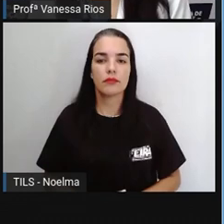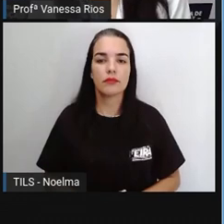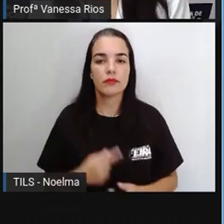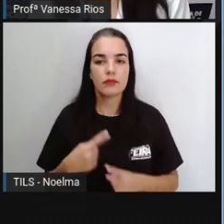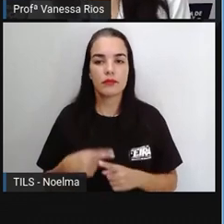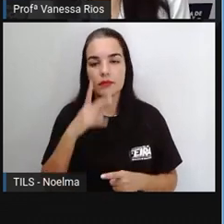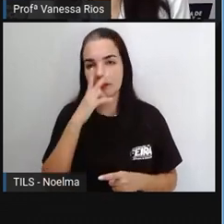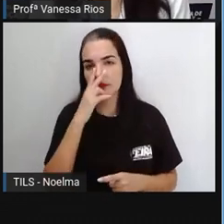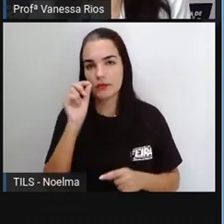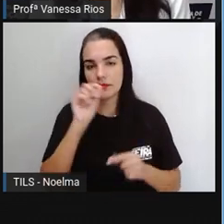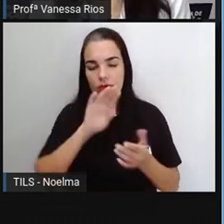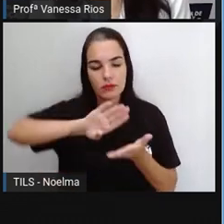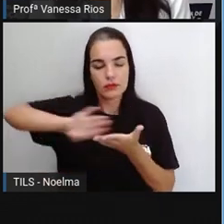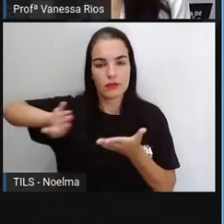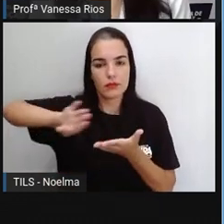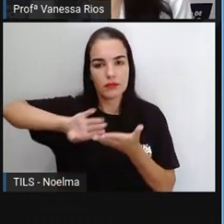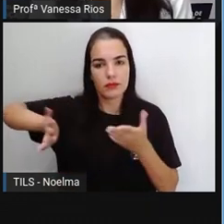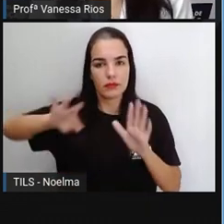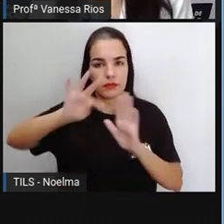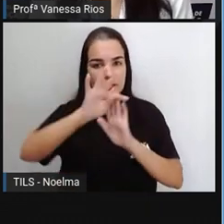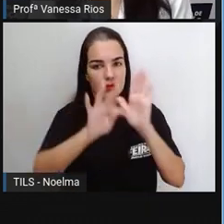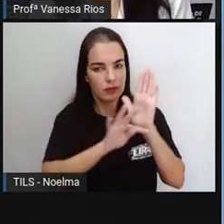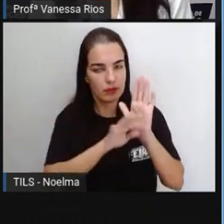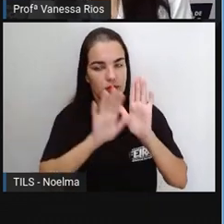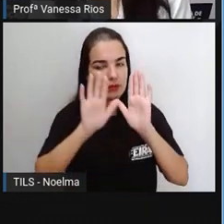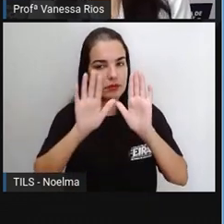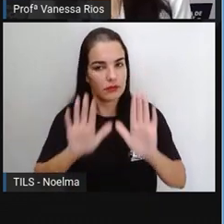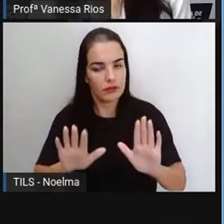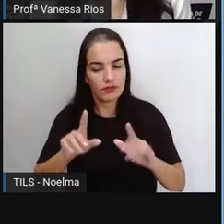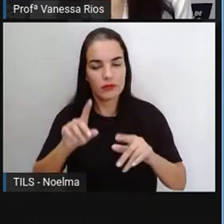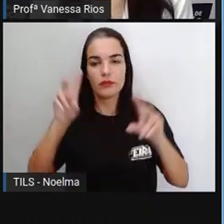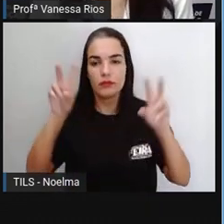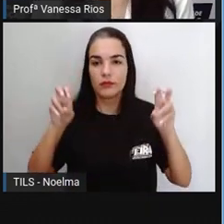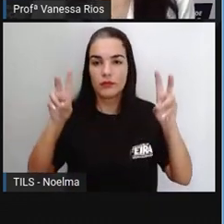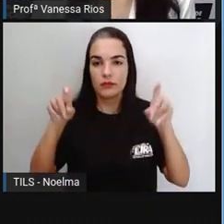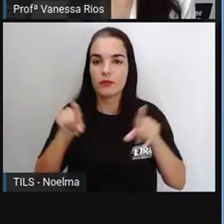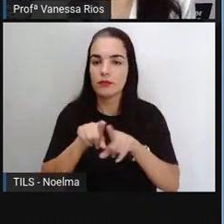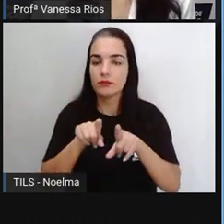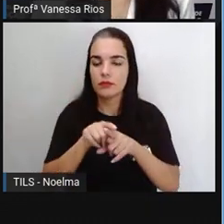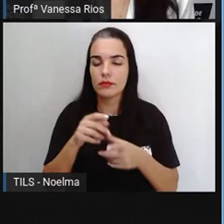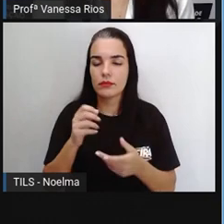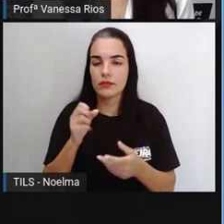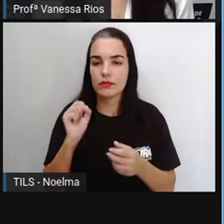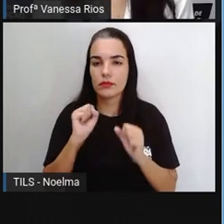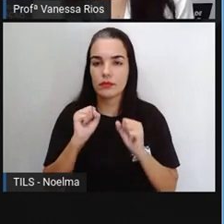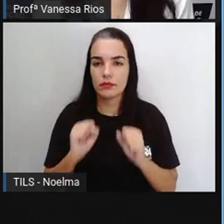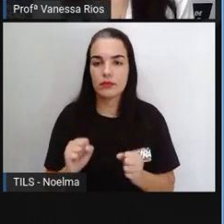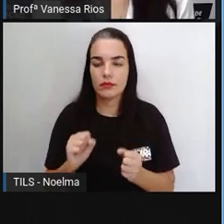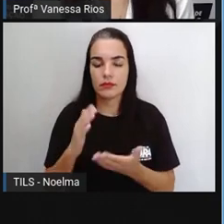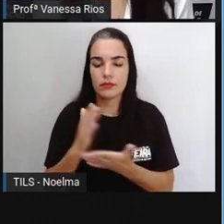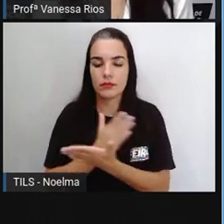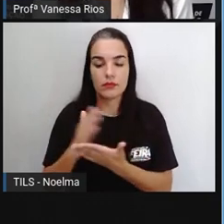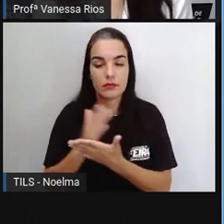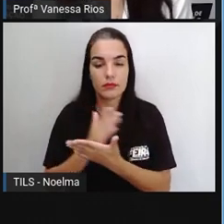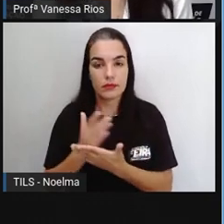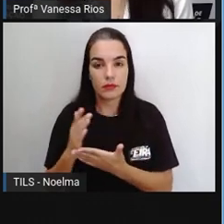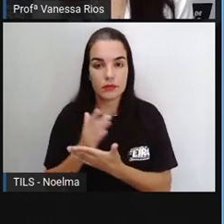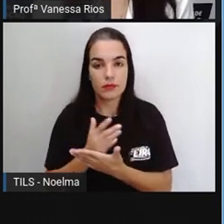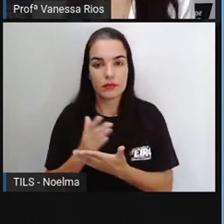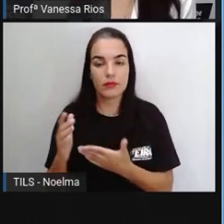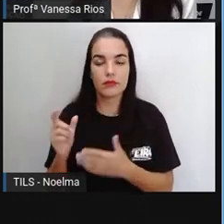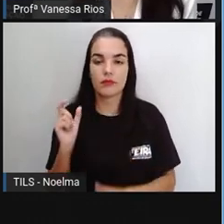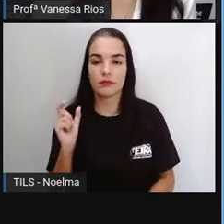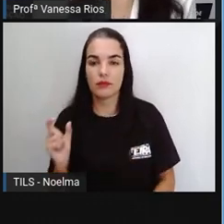separado do restante do texto mas as aspas também servem aí para separar outras frases né ou palavras